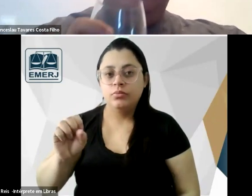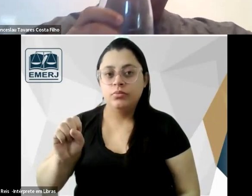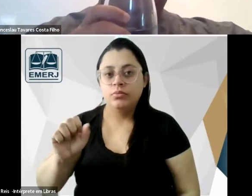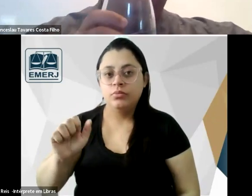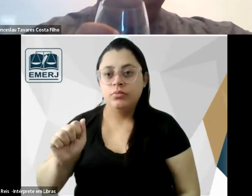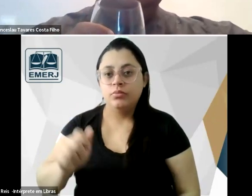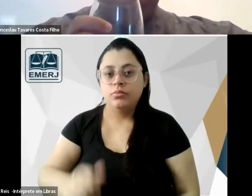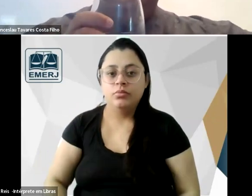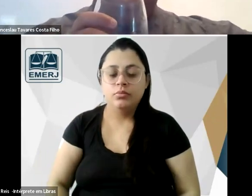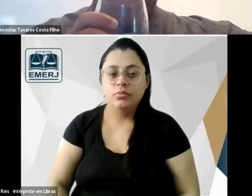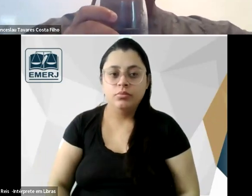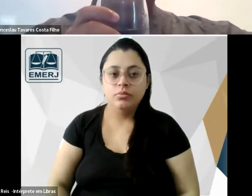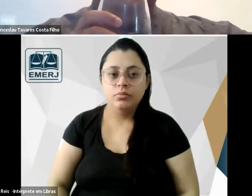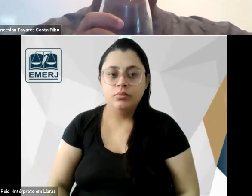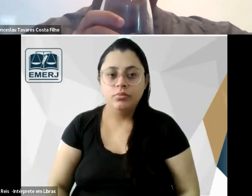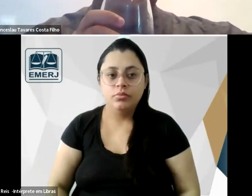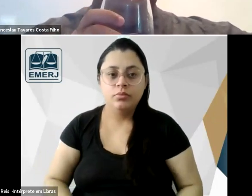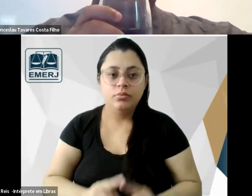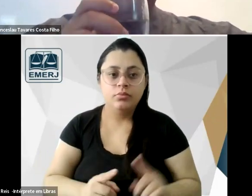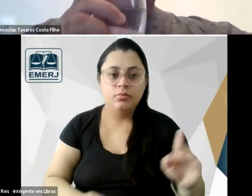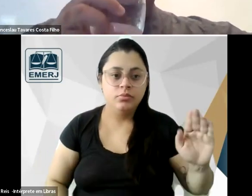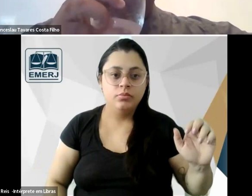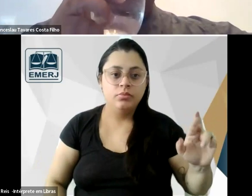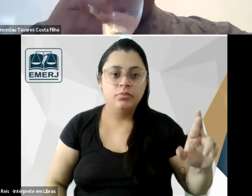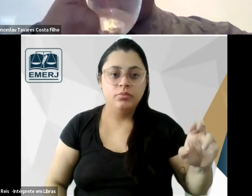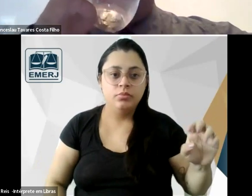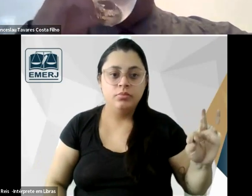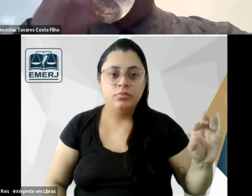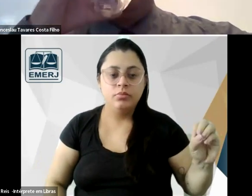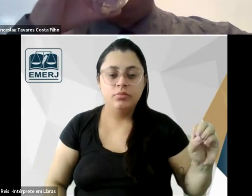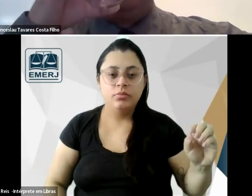Barreto não se preservou tanto o duplo t's